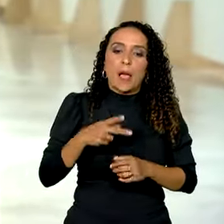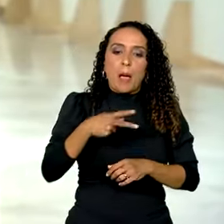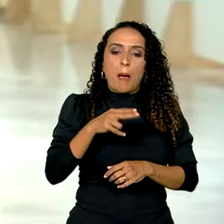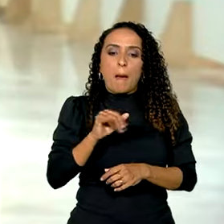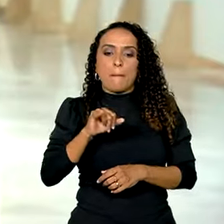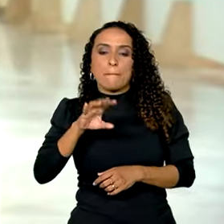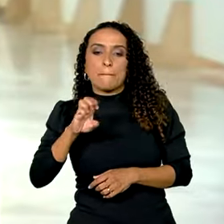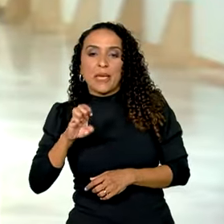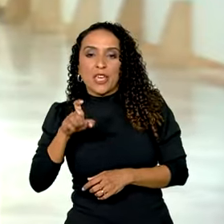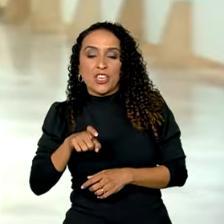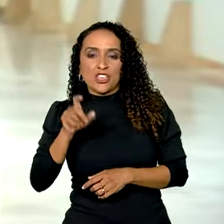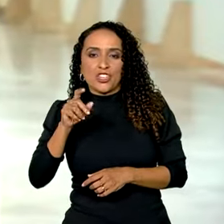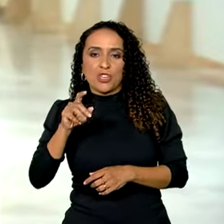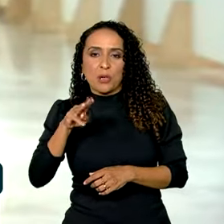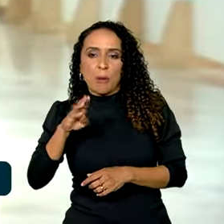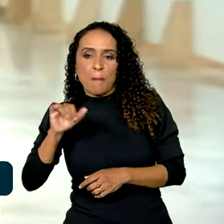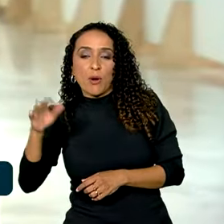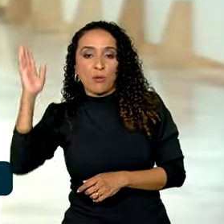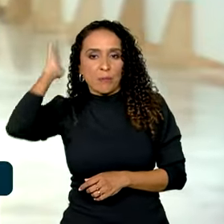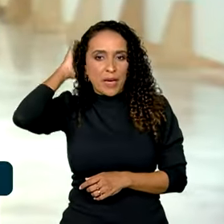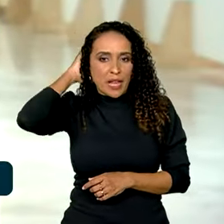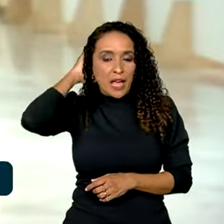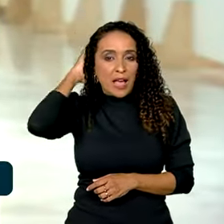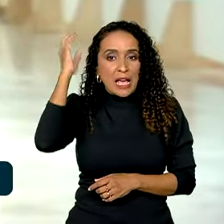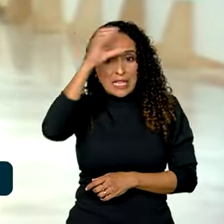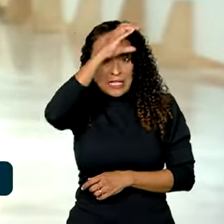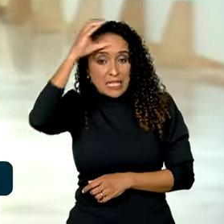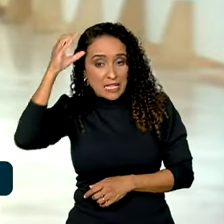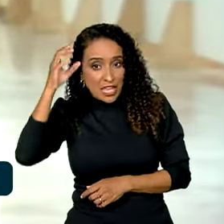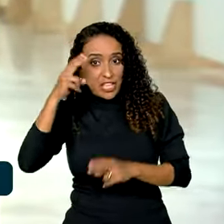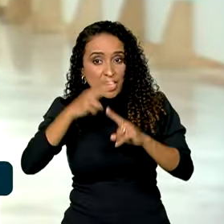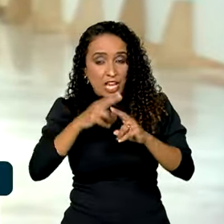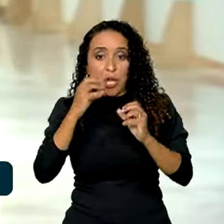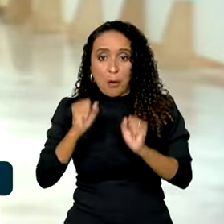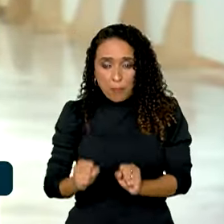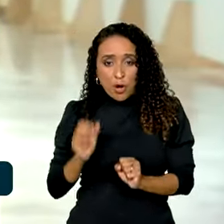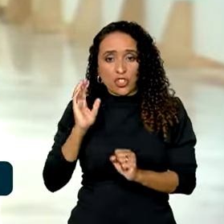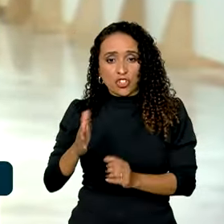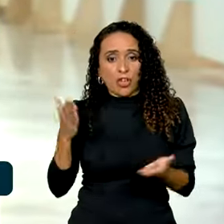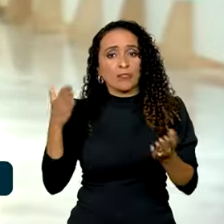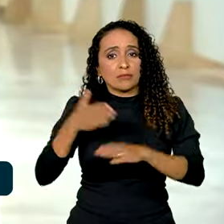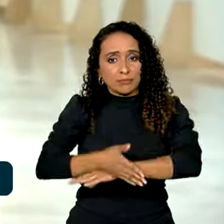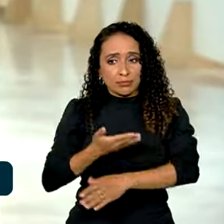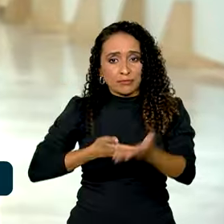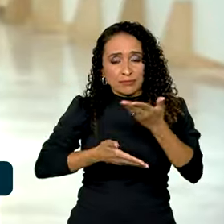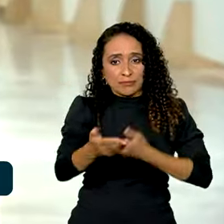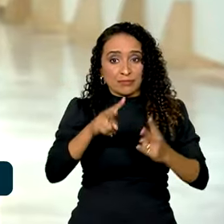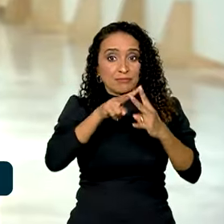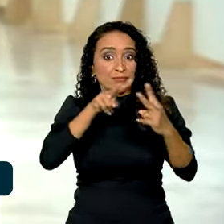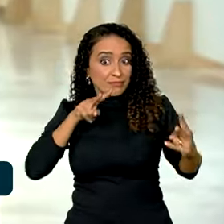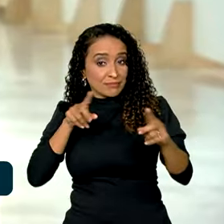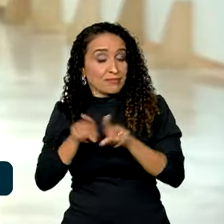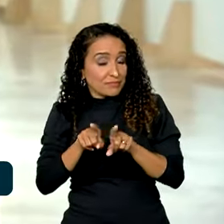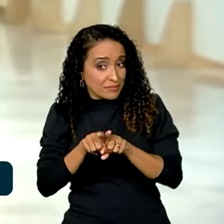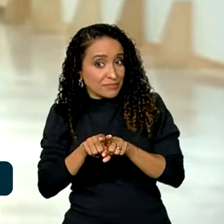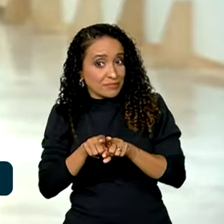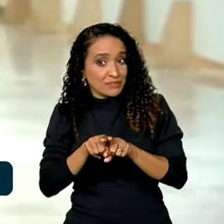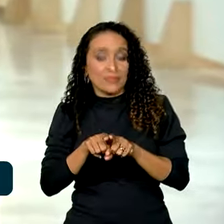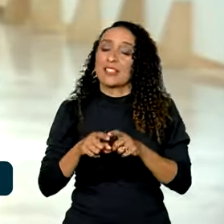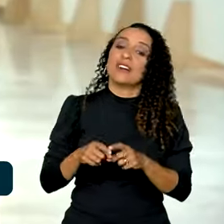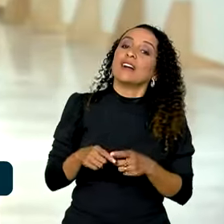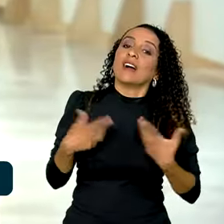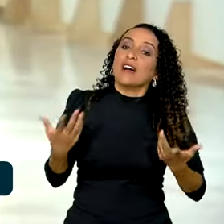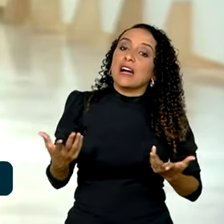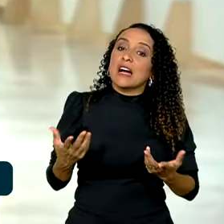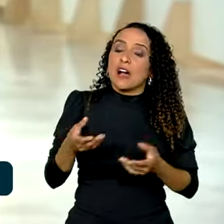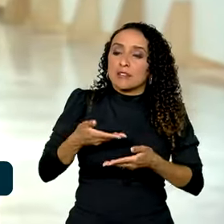Boi, no Pará. Os clientes da Caixa já podem contar com atendimento por meio de videoconferência. Entre os serviços